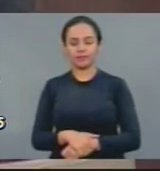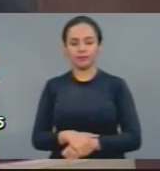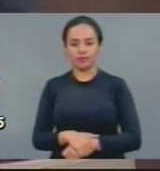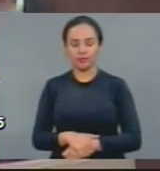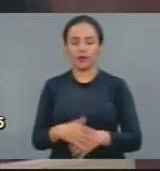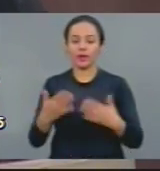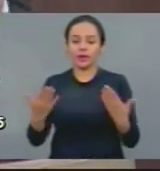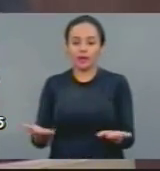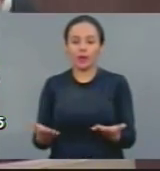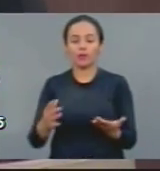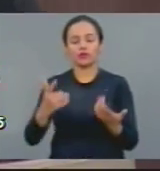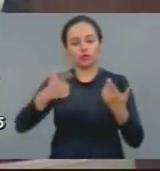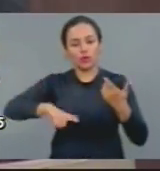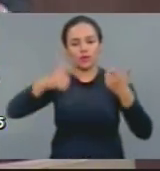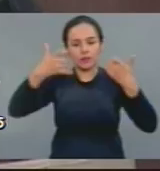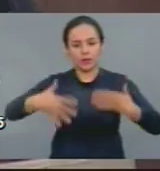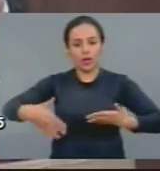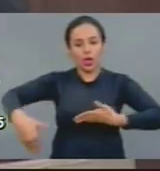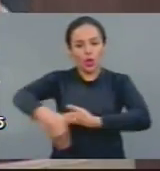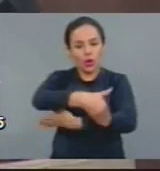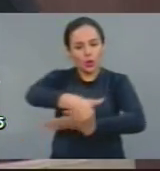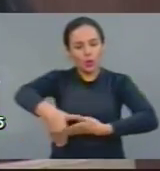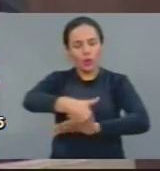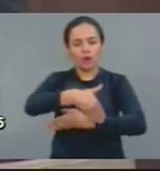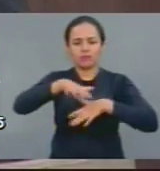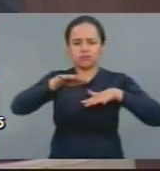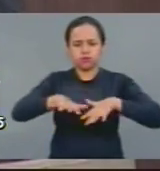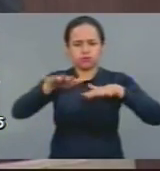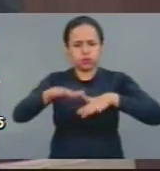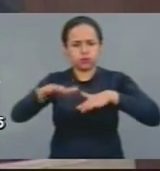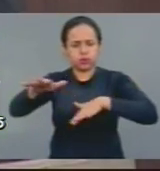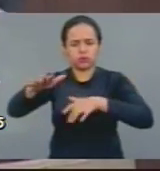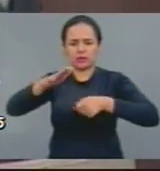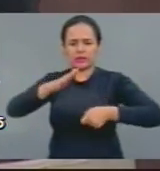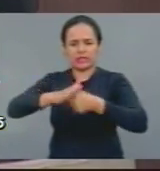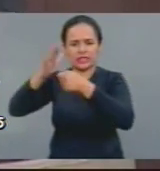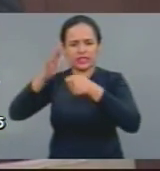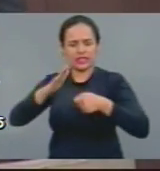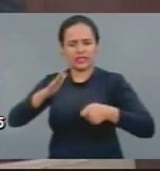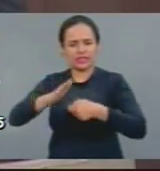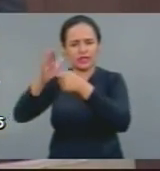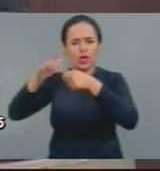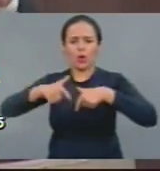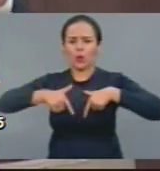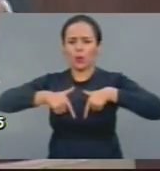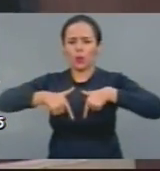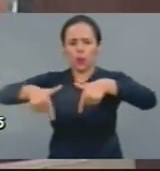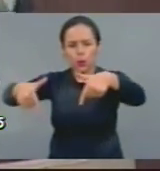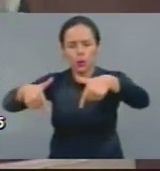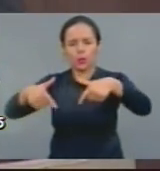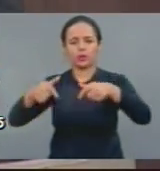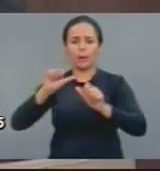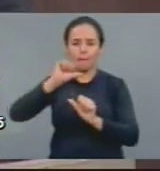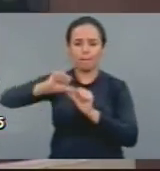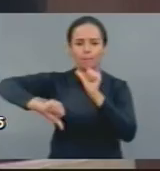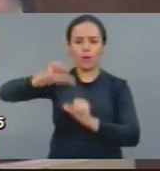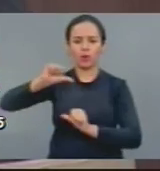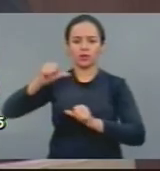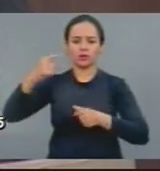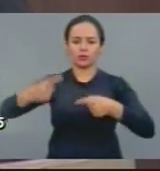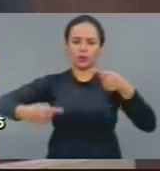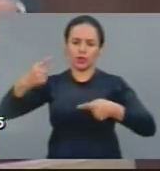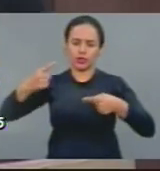ruas nós vamos alterar a política econômica. Portanto, é fundamental nós denunciarmos esta